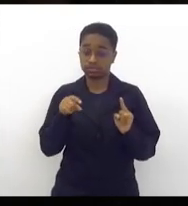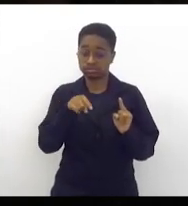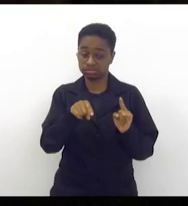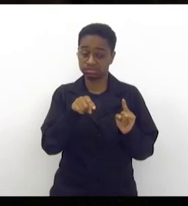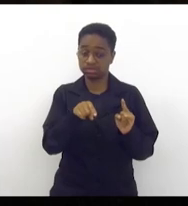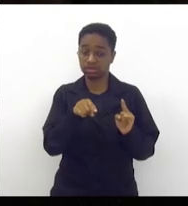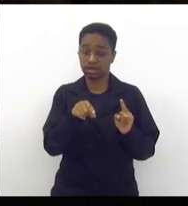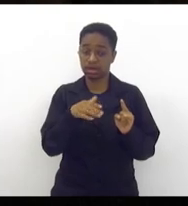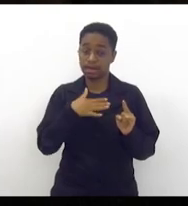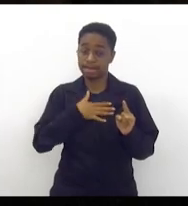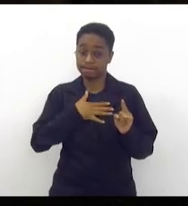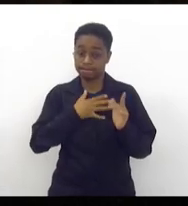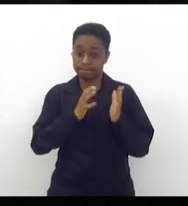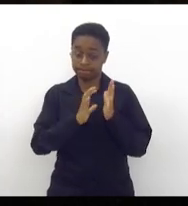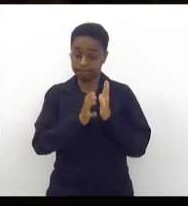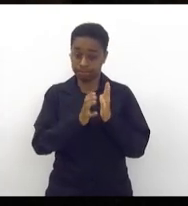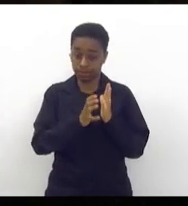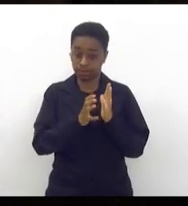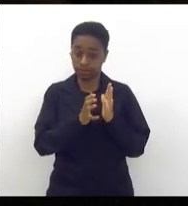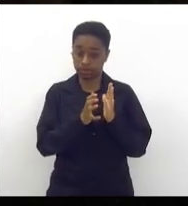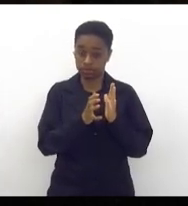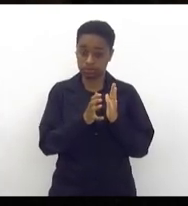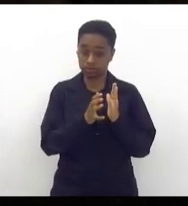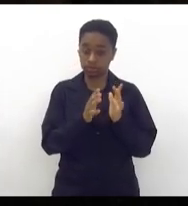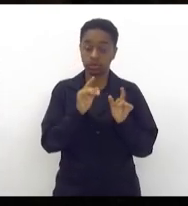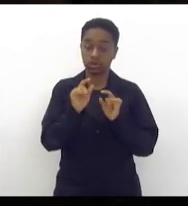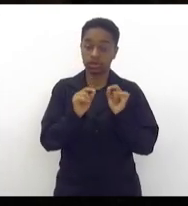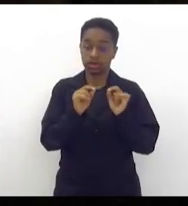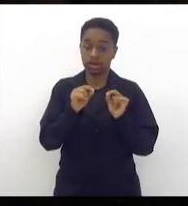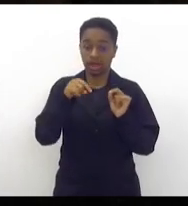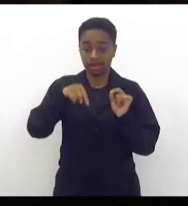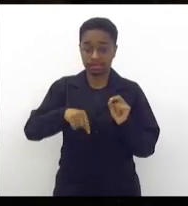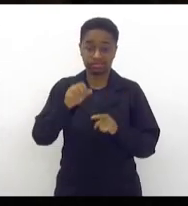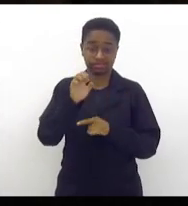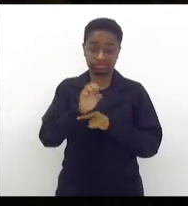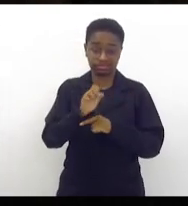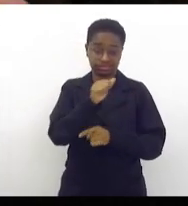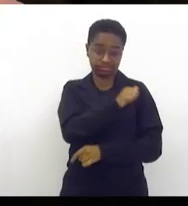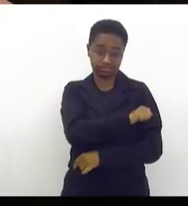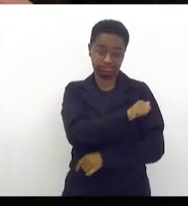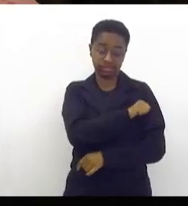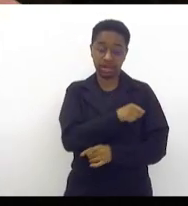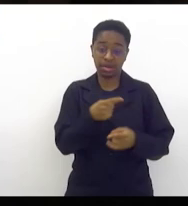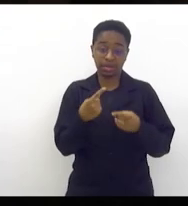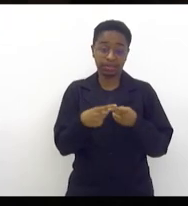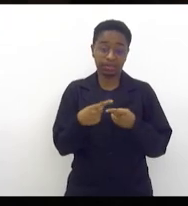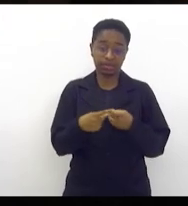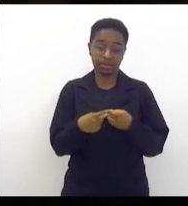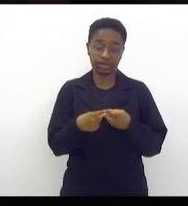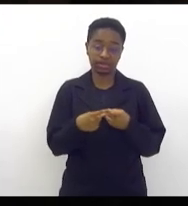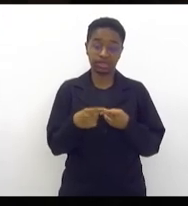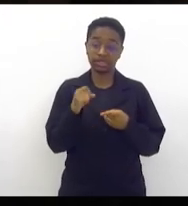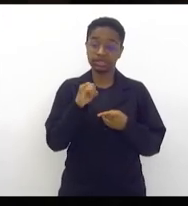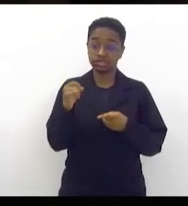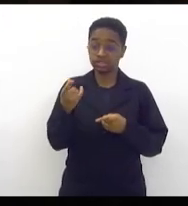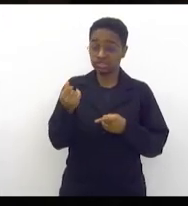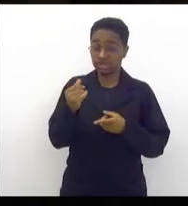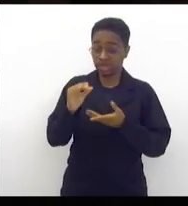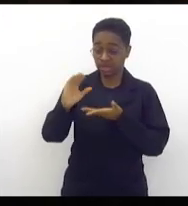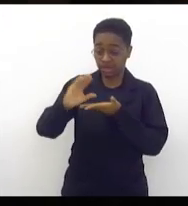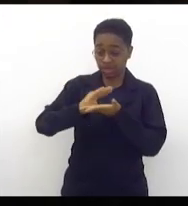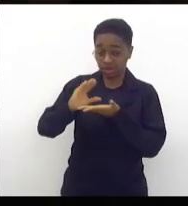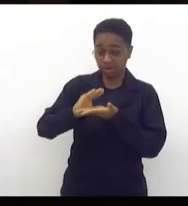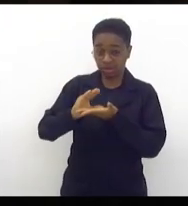o meu partido é o partido do Estado do Rio de Janeiro. Porque, se a nossa receita desaba, como vai